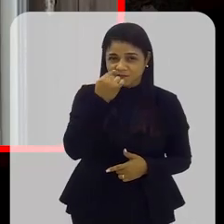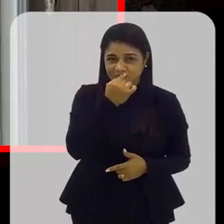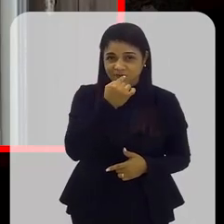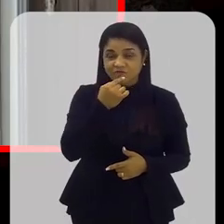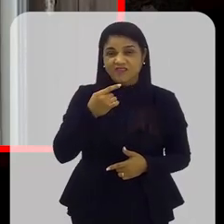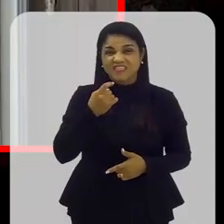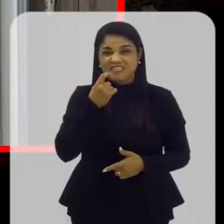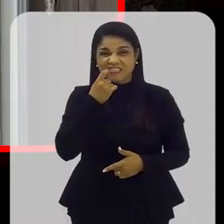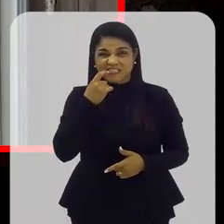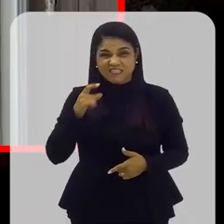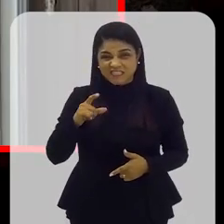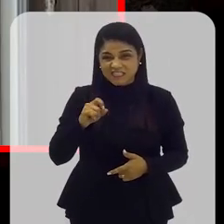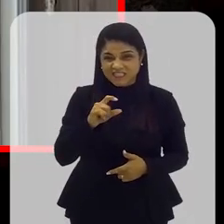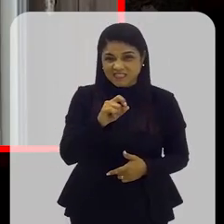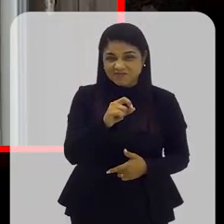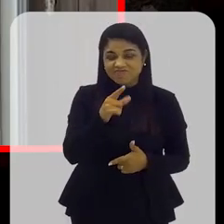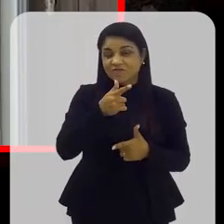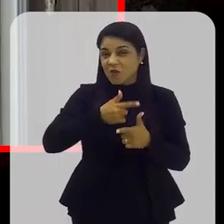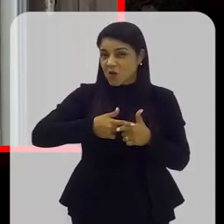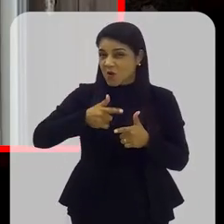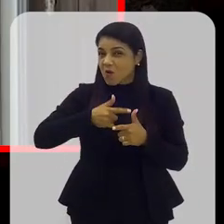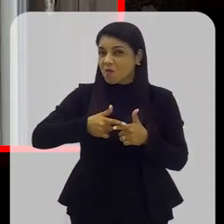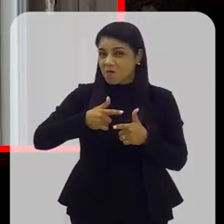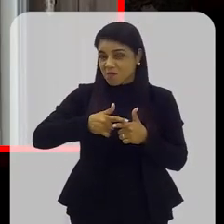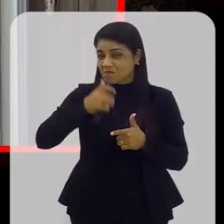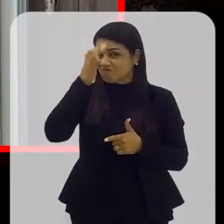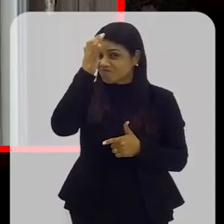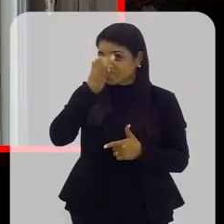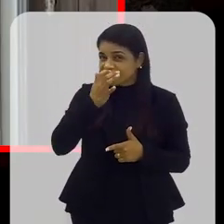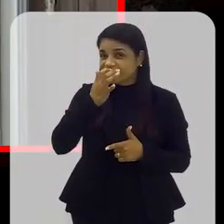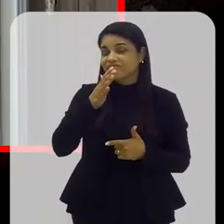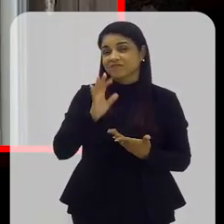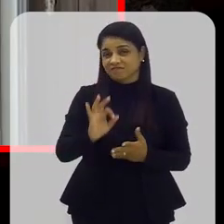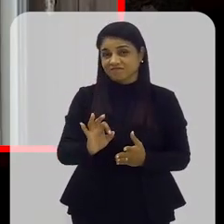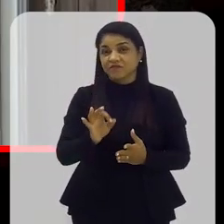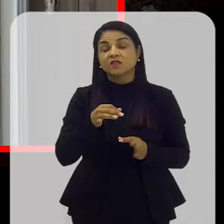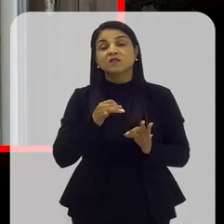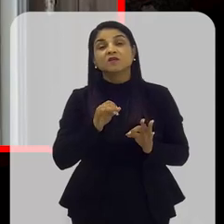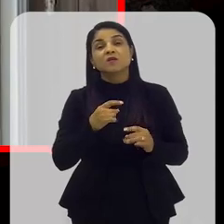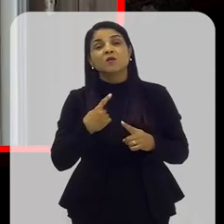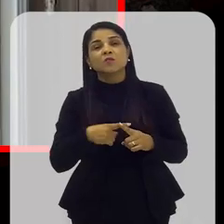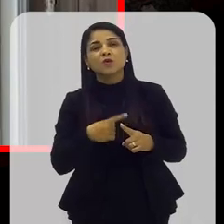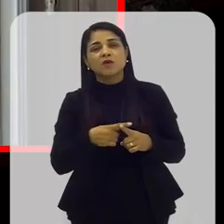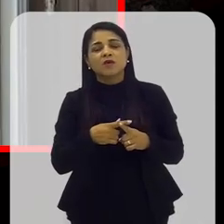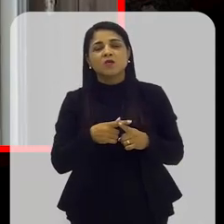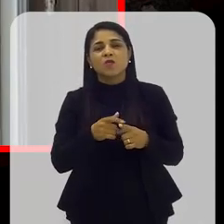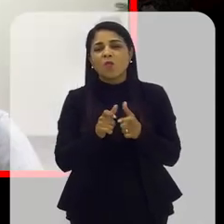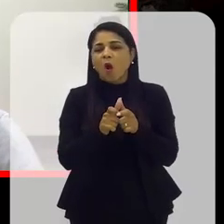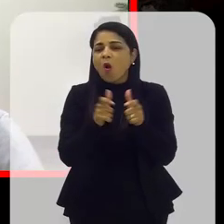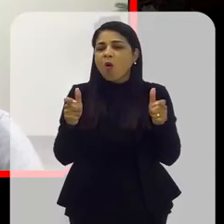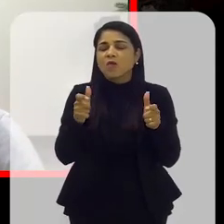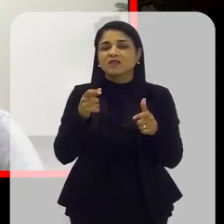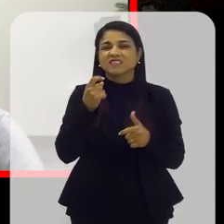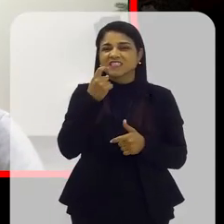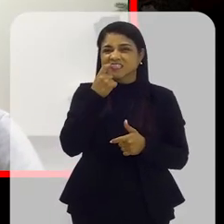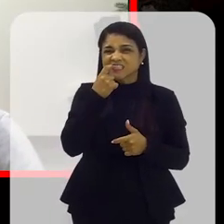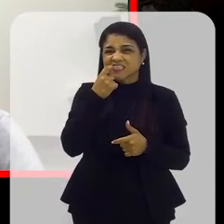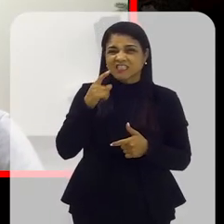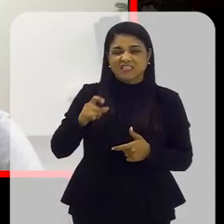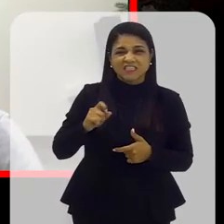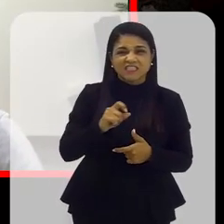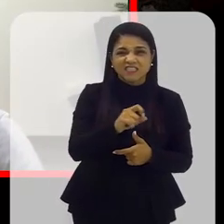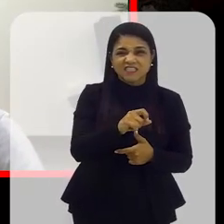a care é o principal problema, né Juliana? Por que que essa incidência de care é tão grande na nossa